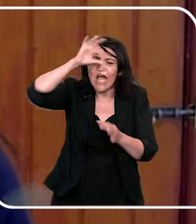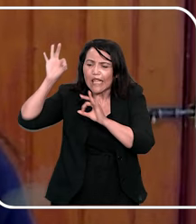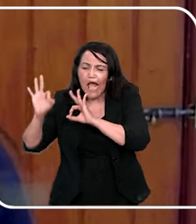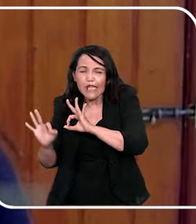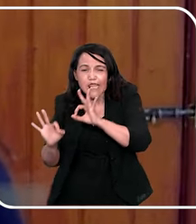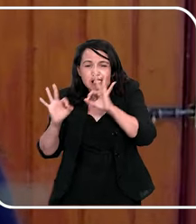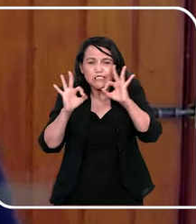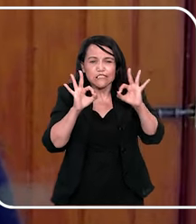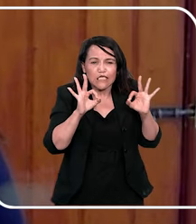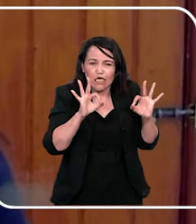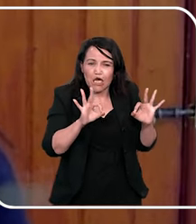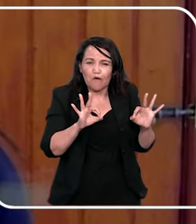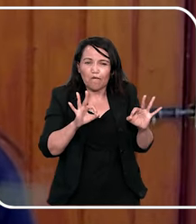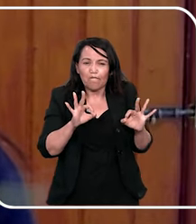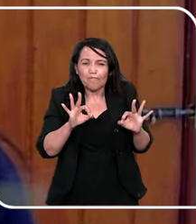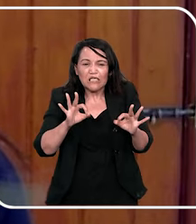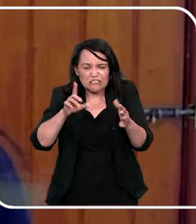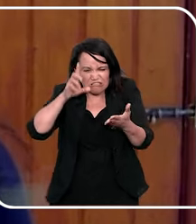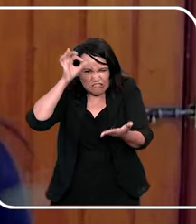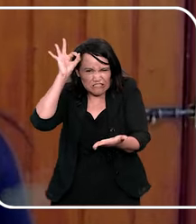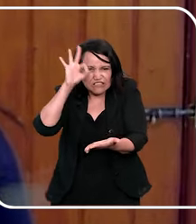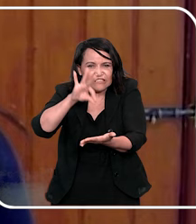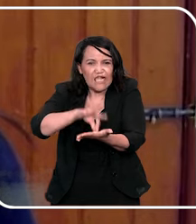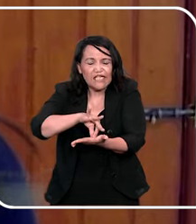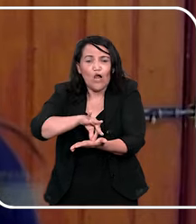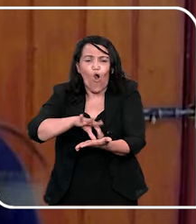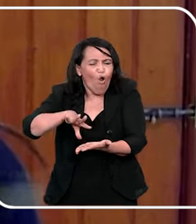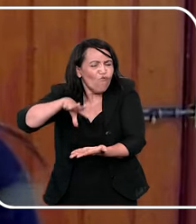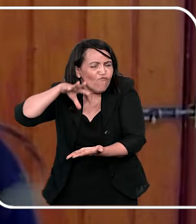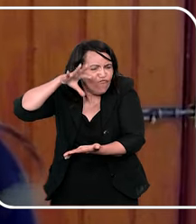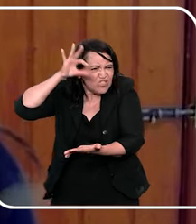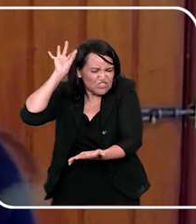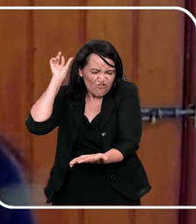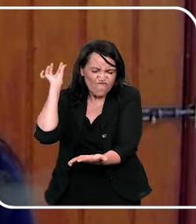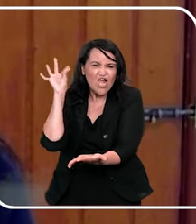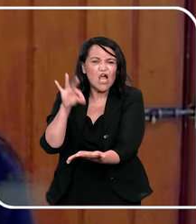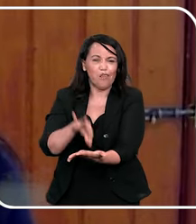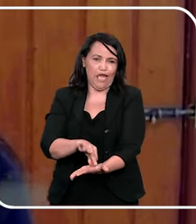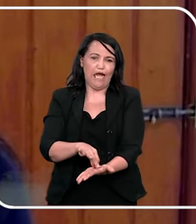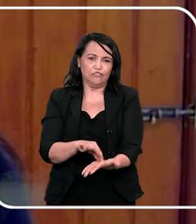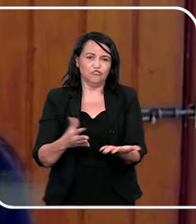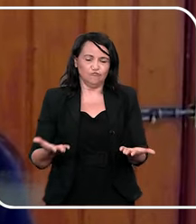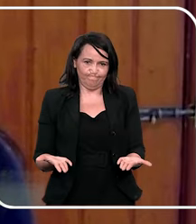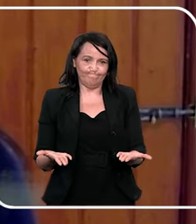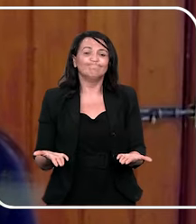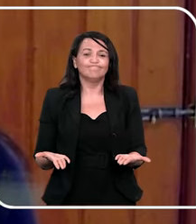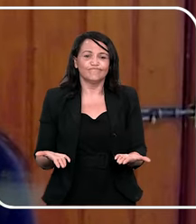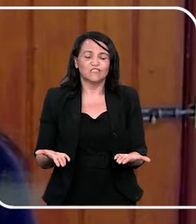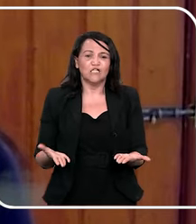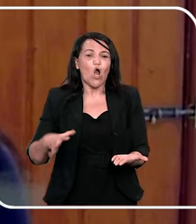gente tirar um tempo e dar uma atenção, né, pros nossos filhos e ouvi-los de verdade, né,